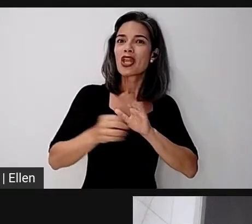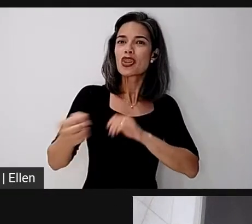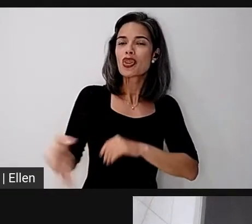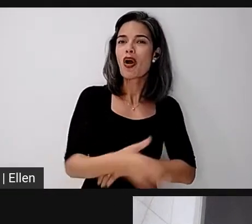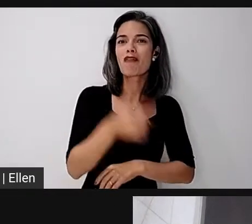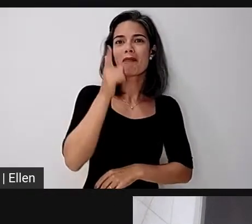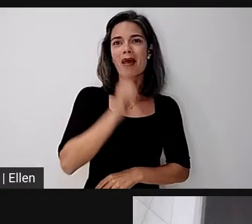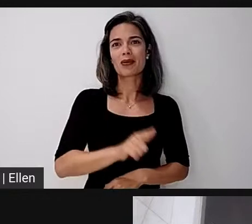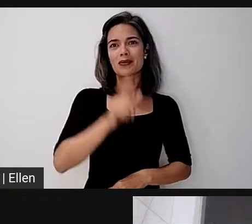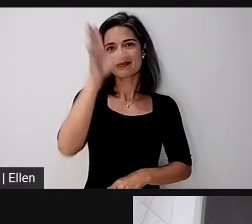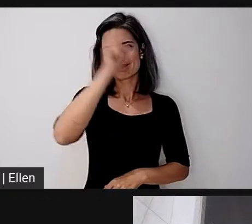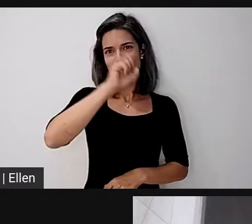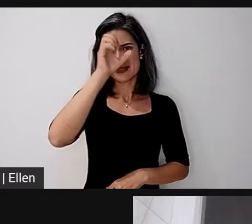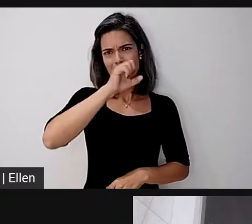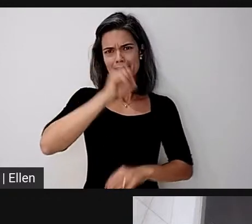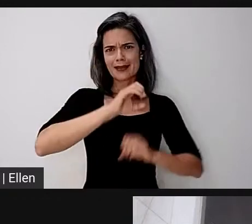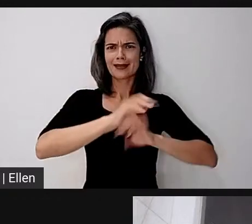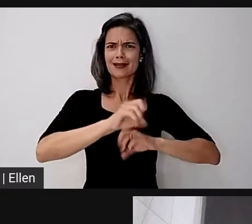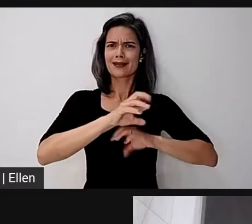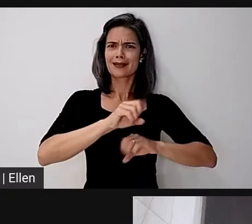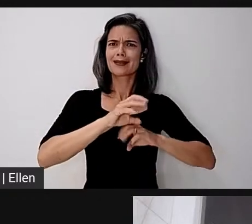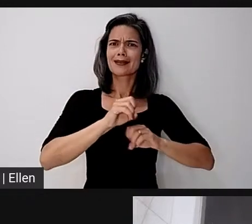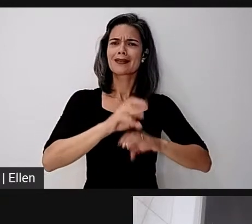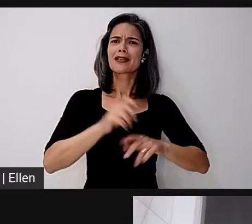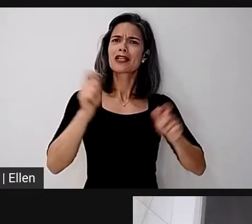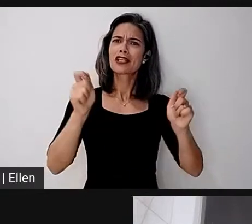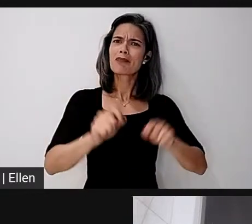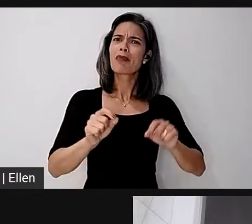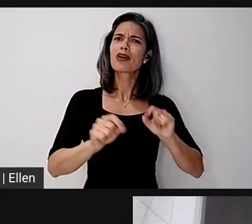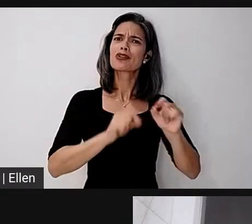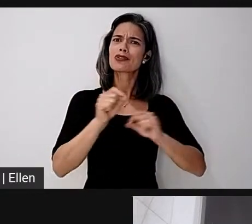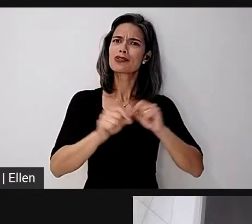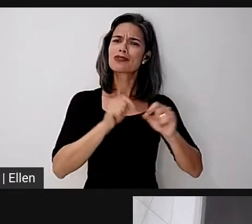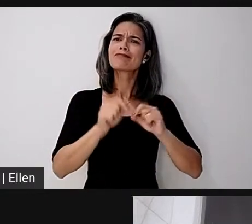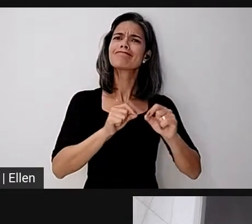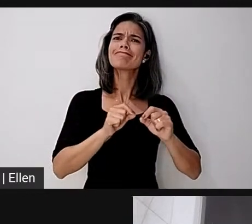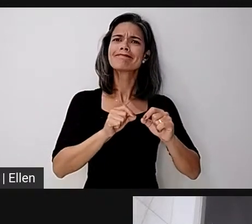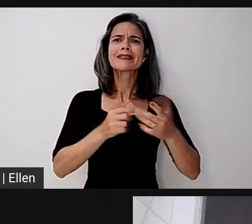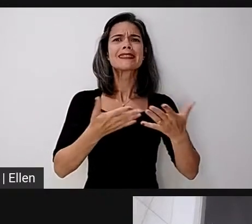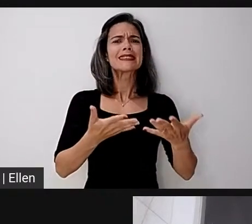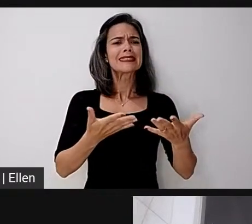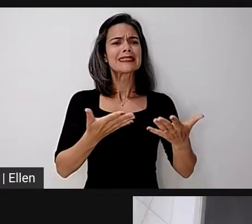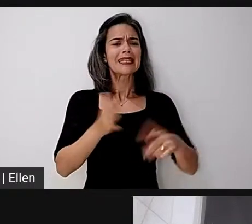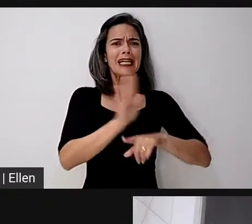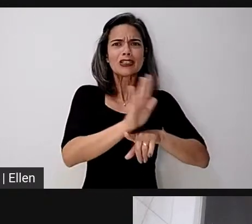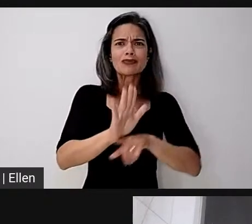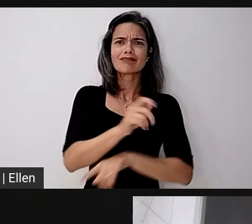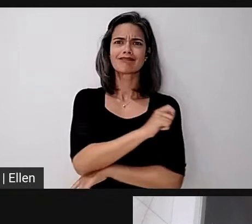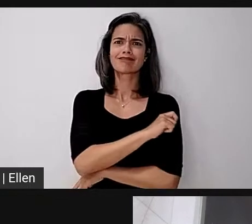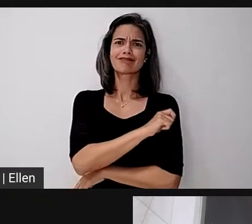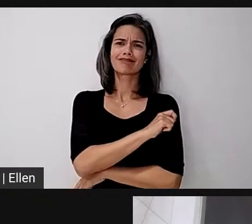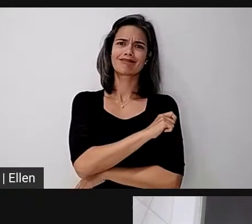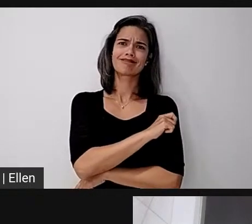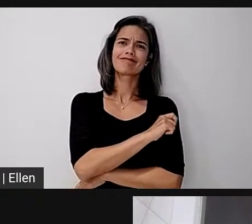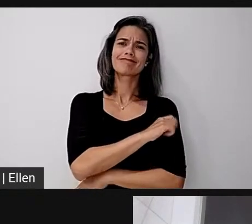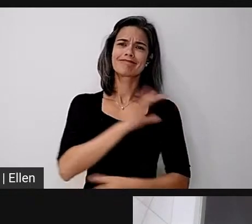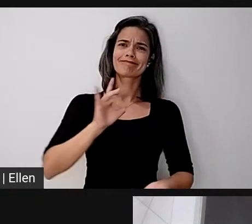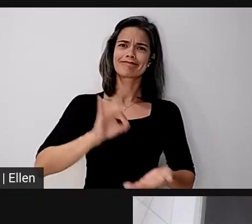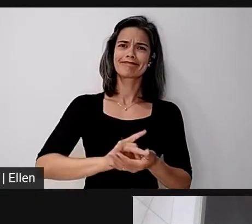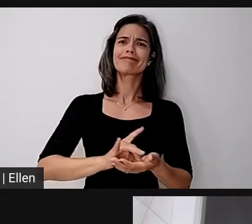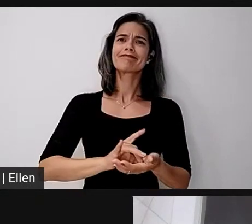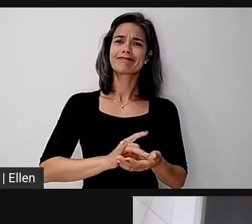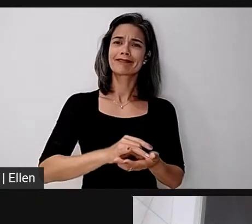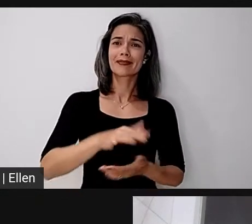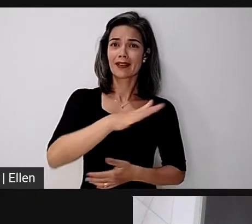de forma a atender essa diversidade apresentada pelos alunos público-alvo da educação especial, né? É clara a